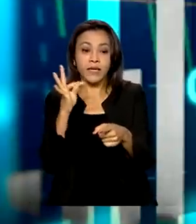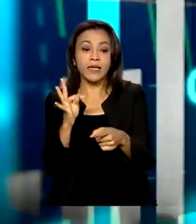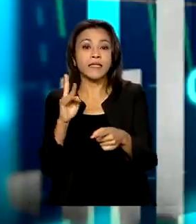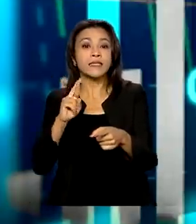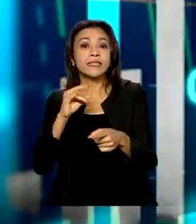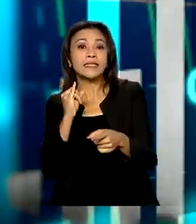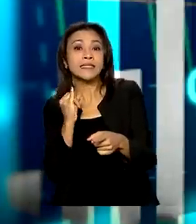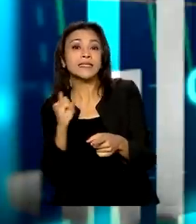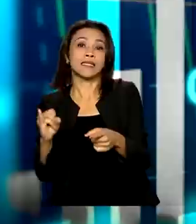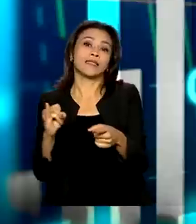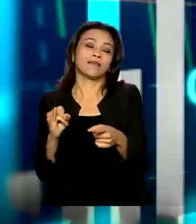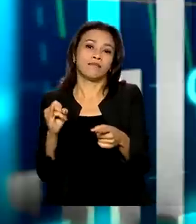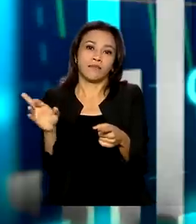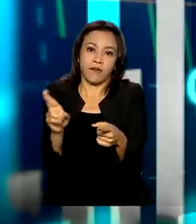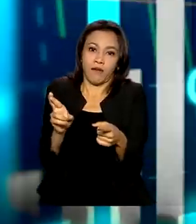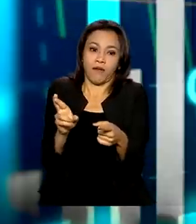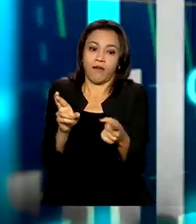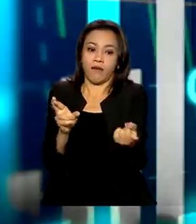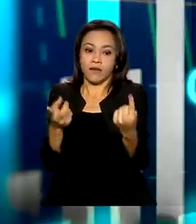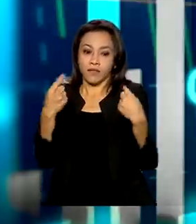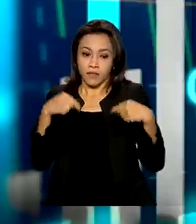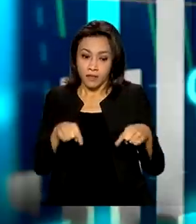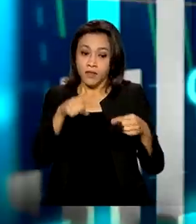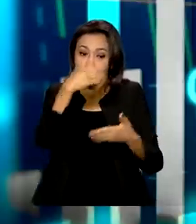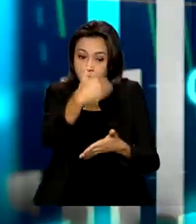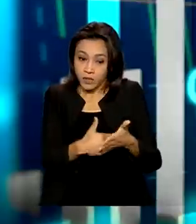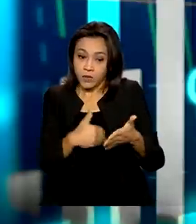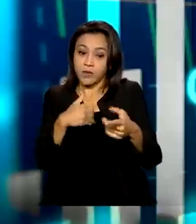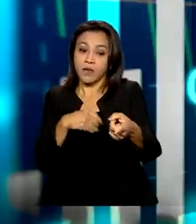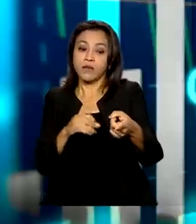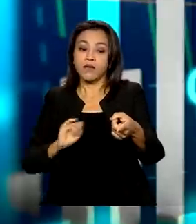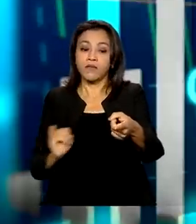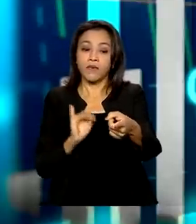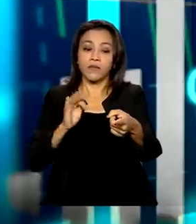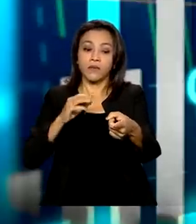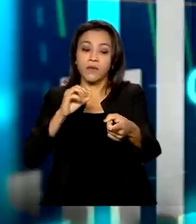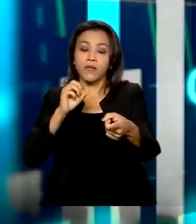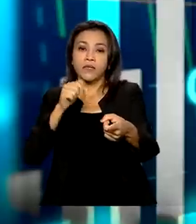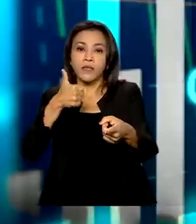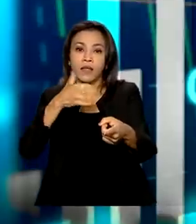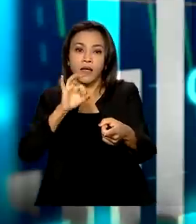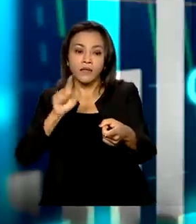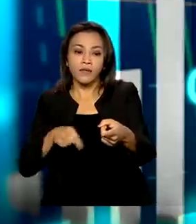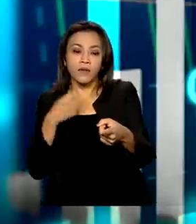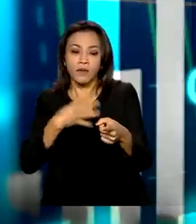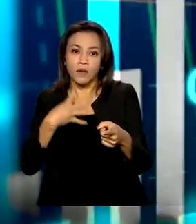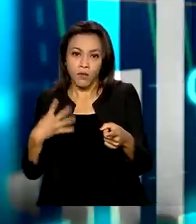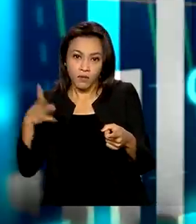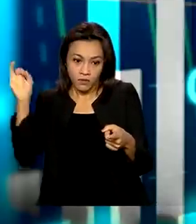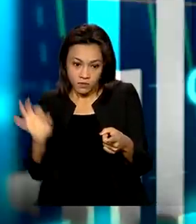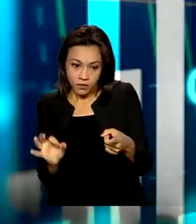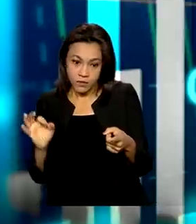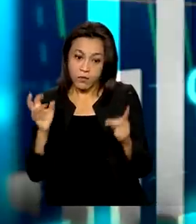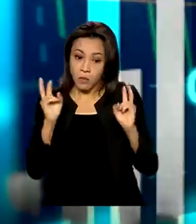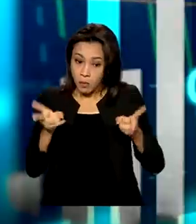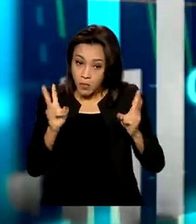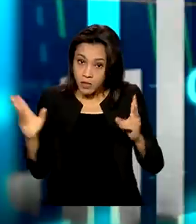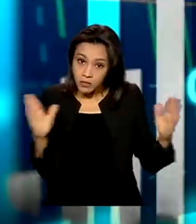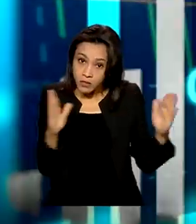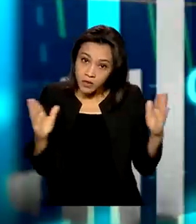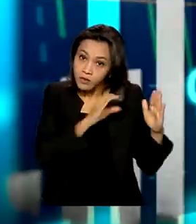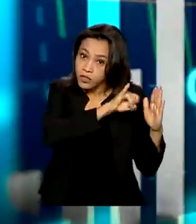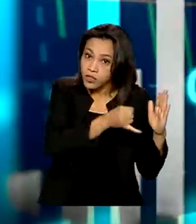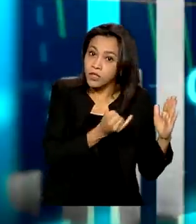o que representa um aumento em termos reais, descontada a inflação de 10,44% em comparação com o mesmo período de 2021, janeiro a julho,